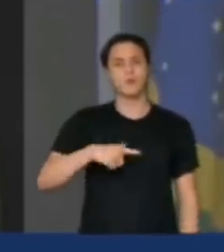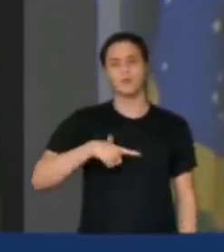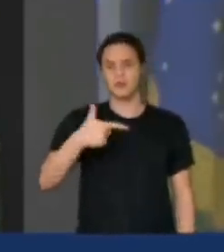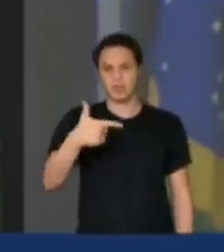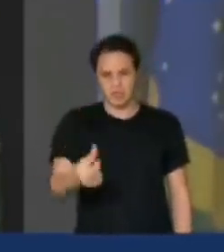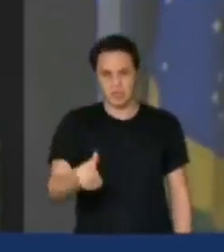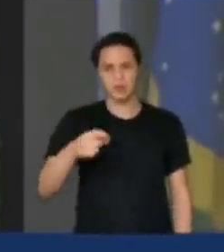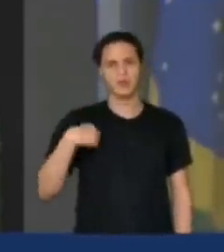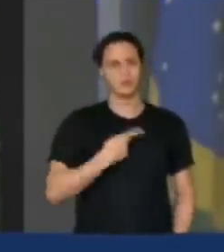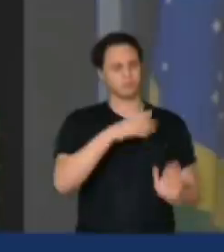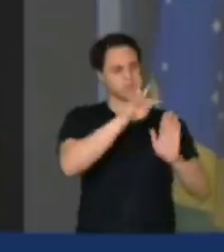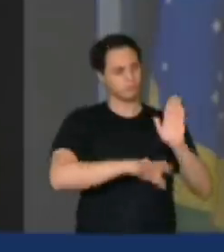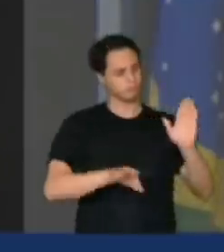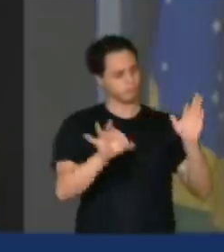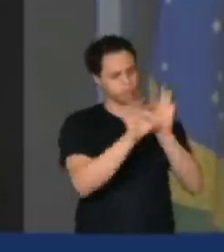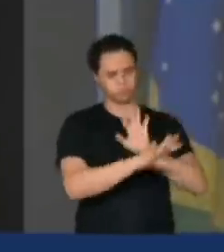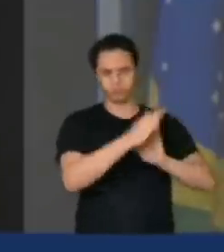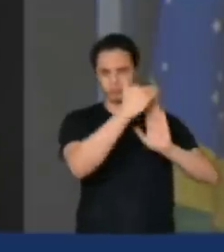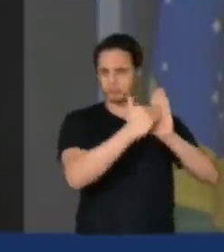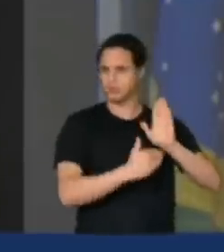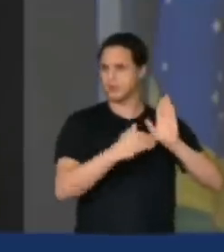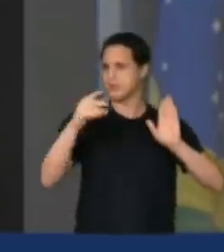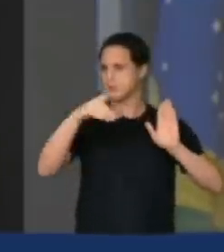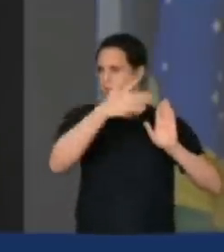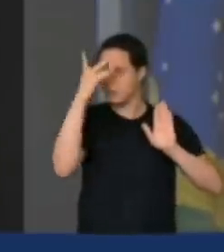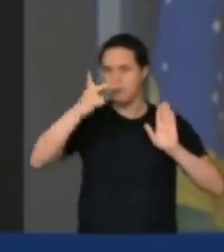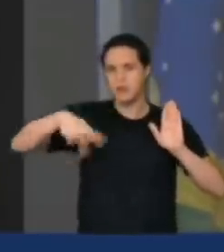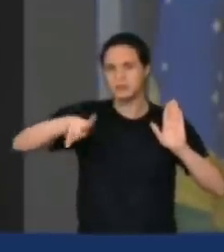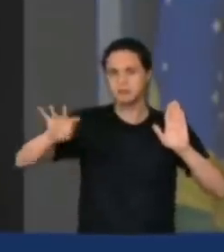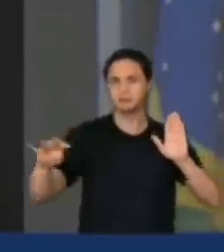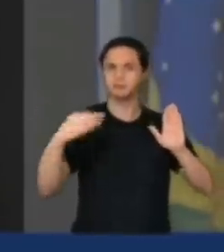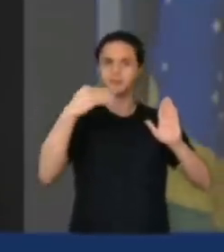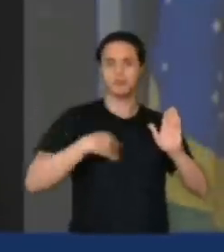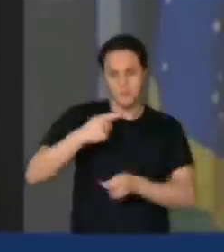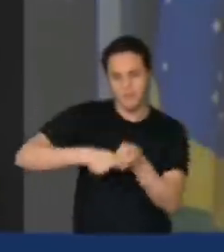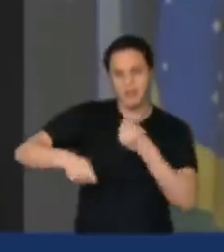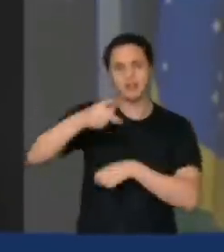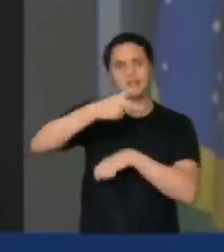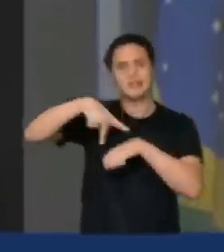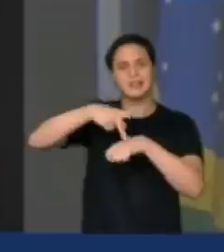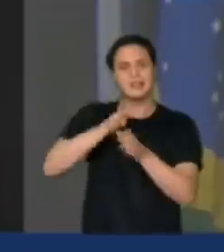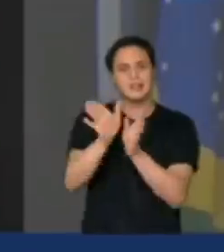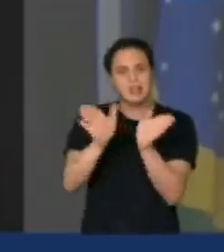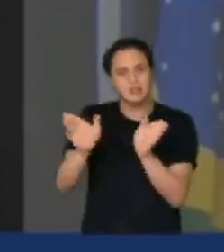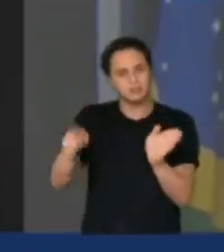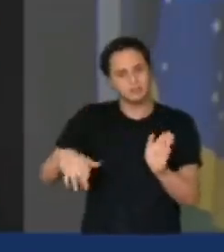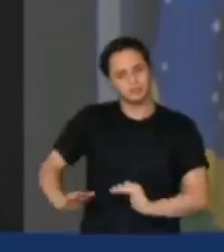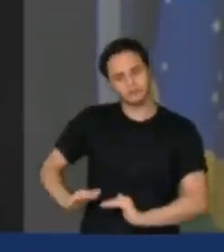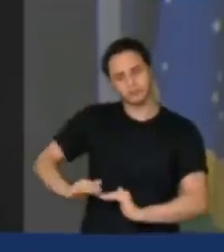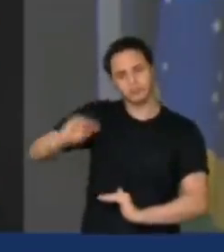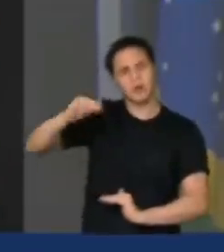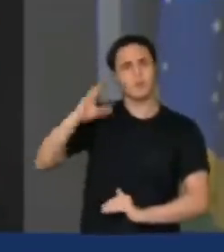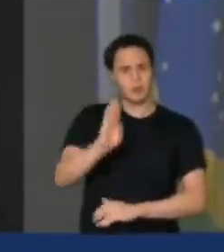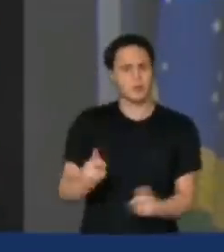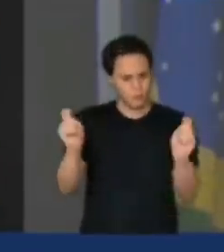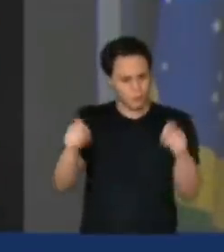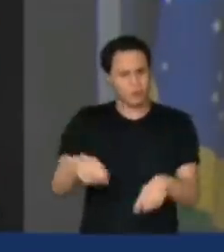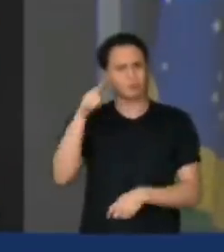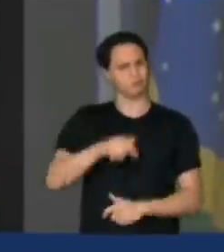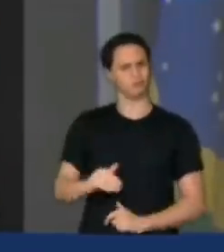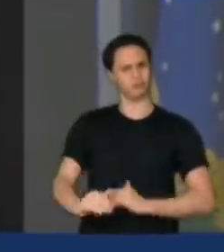redondo e que dê visibilidade para o Brasil, para esse mercado internacional, esse mercado emergente, em que o Brasil tem tudo para ganhar